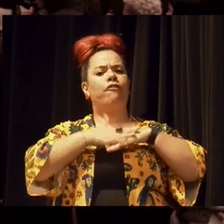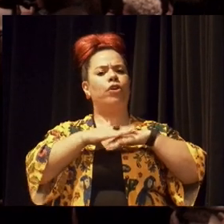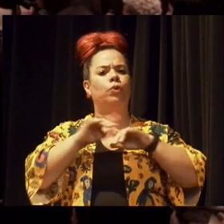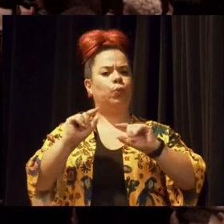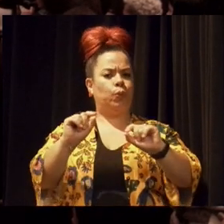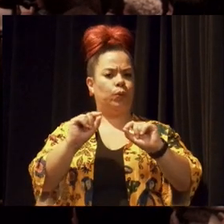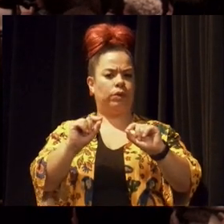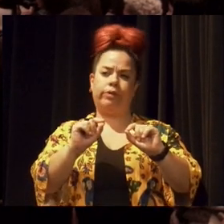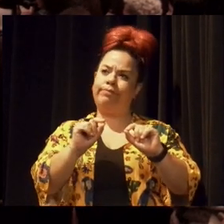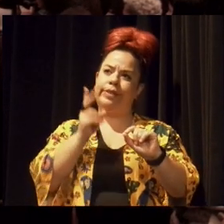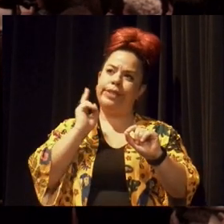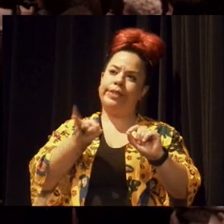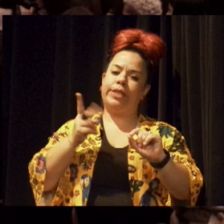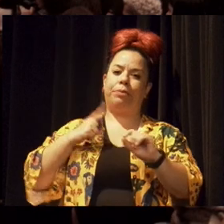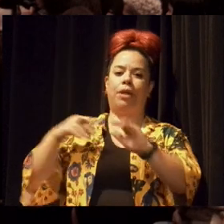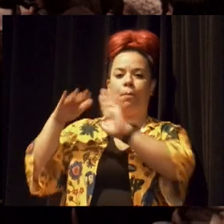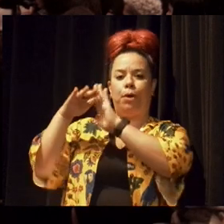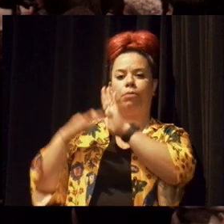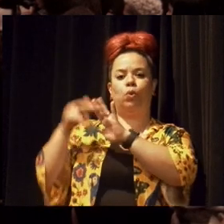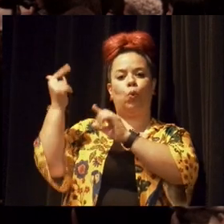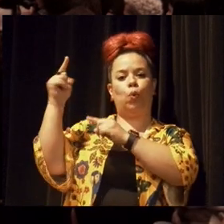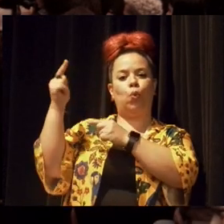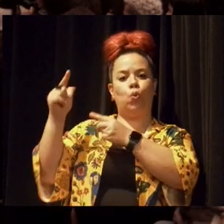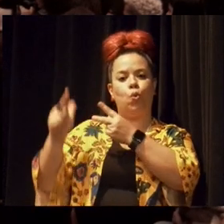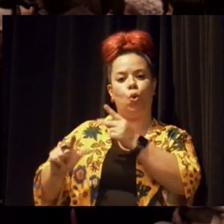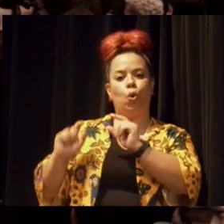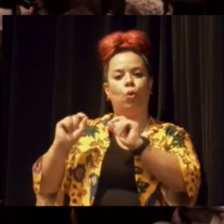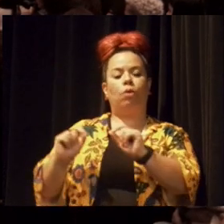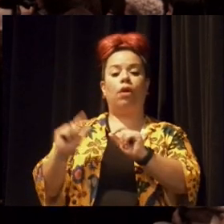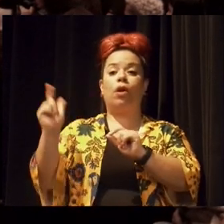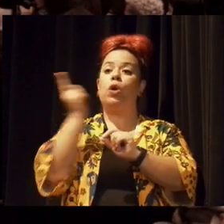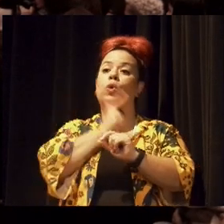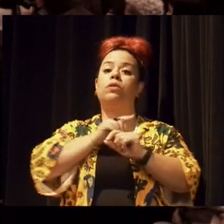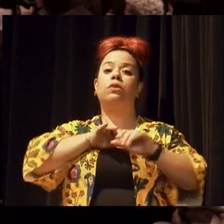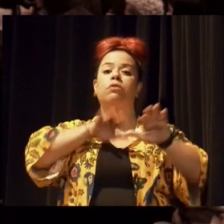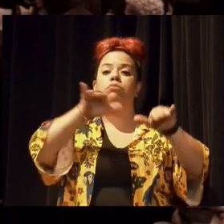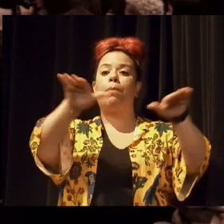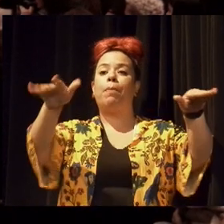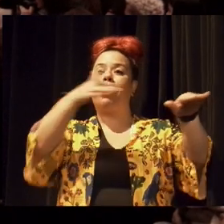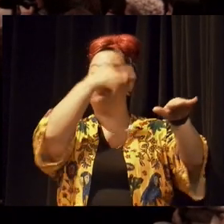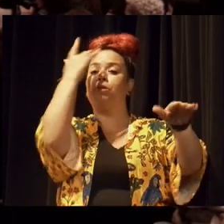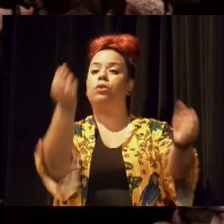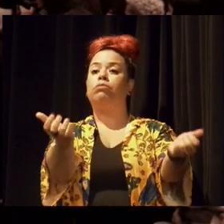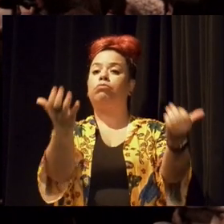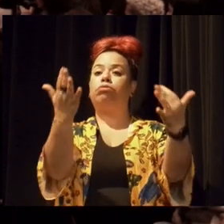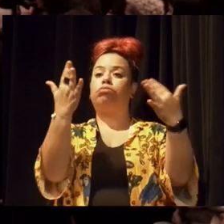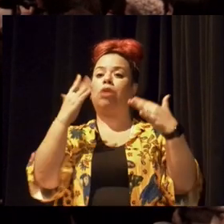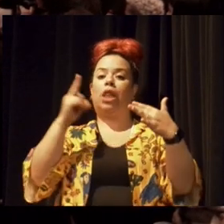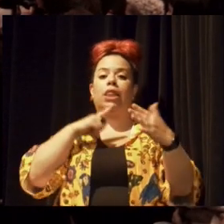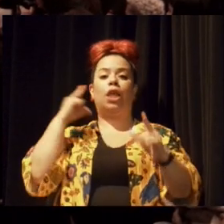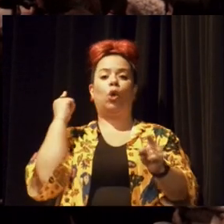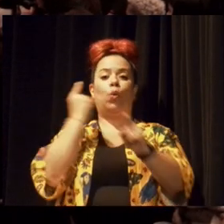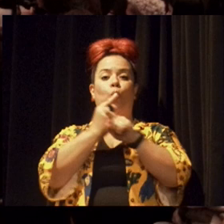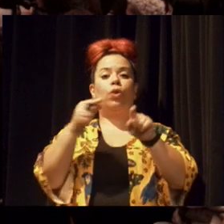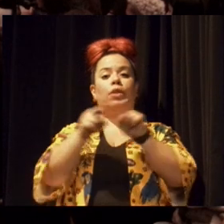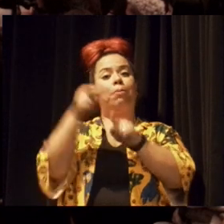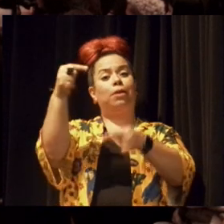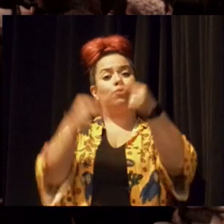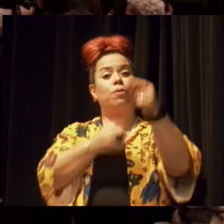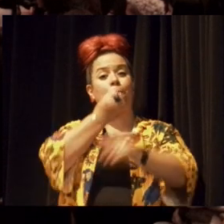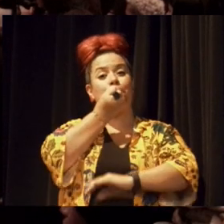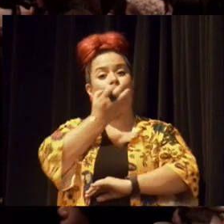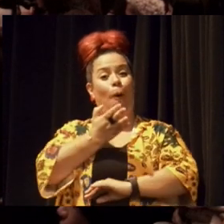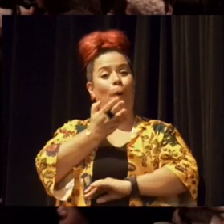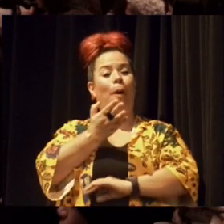como todas as programações do SESC São Paulo, é mobilizar as pessoas para encontros e bons debates, como a gente vai ter hoje aqui